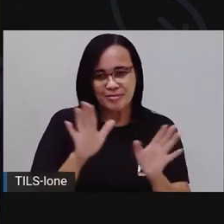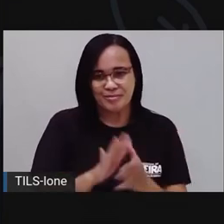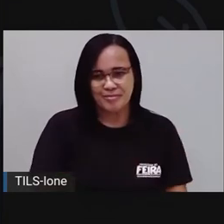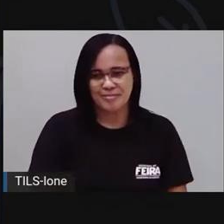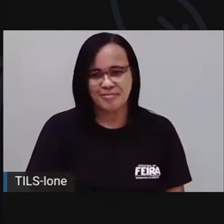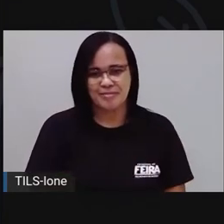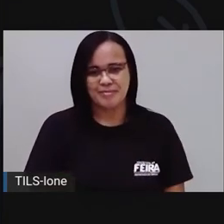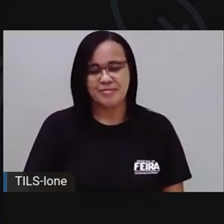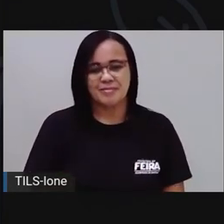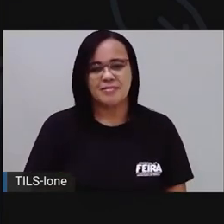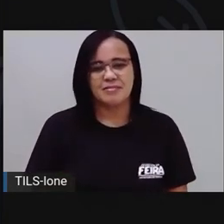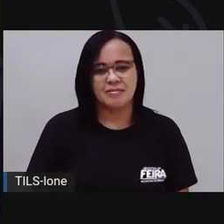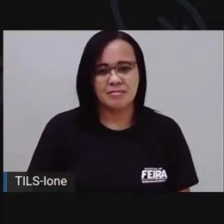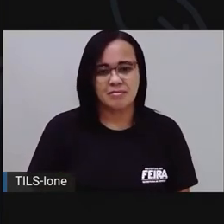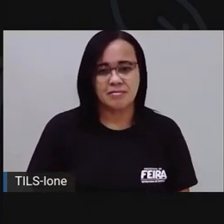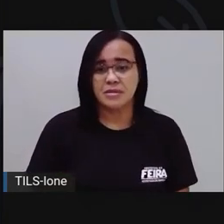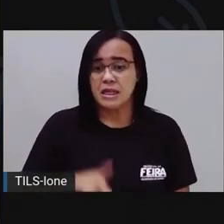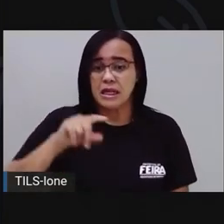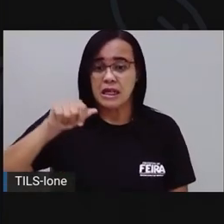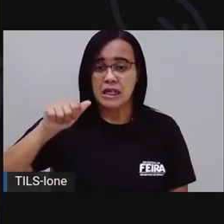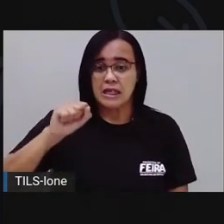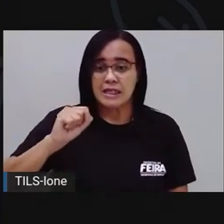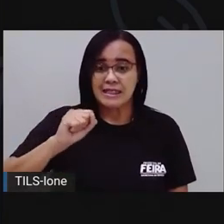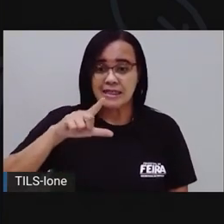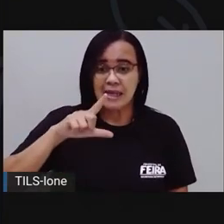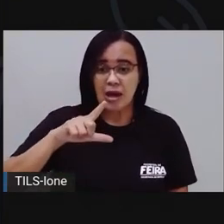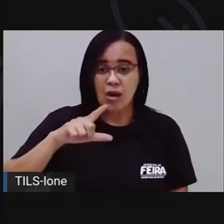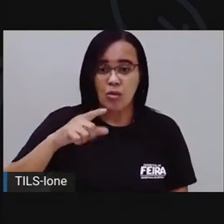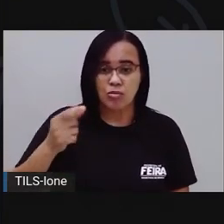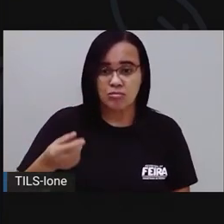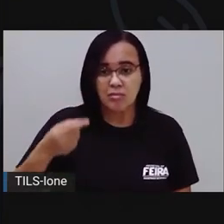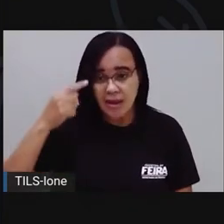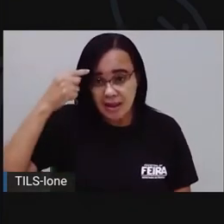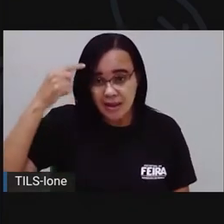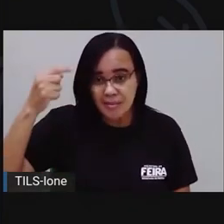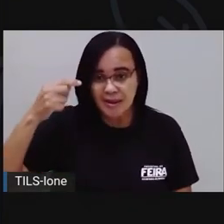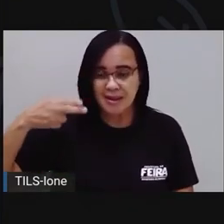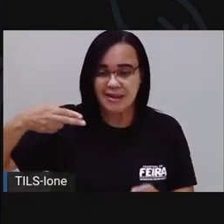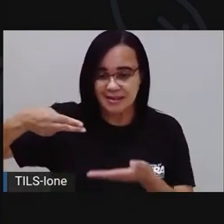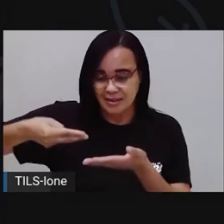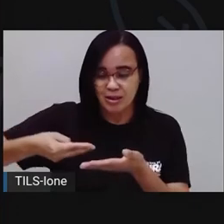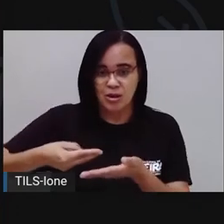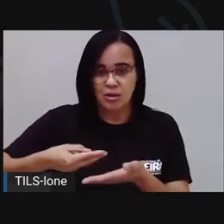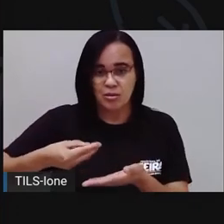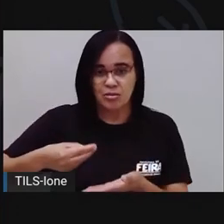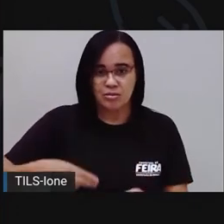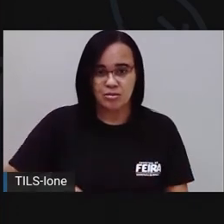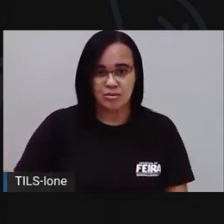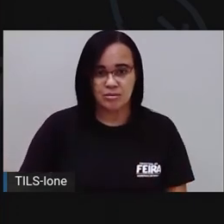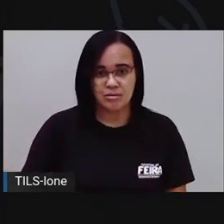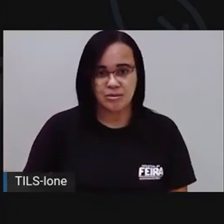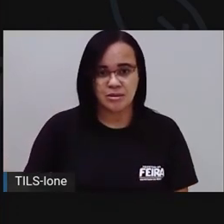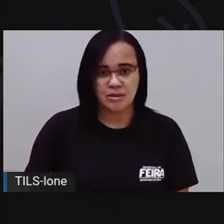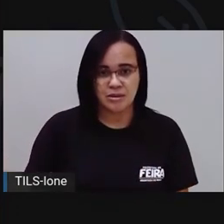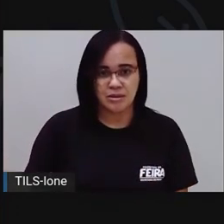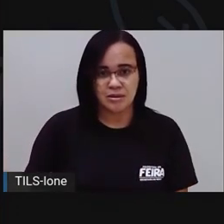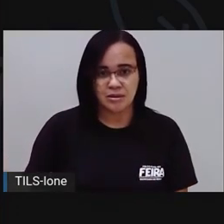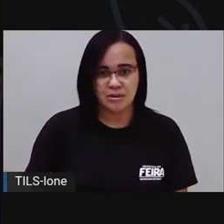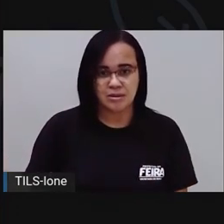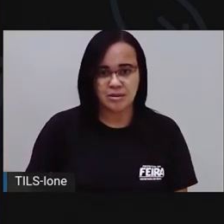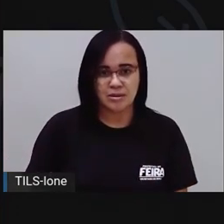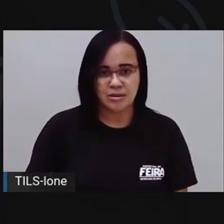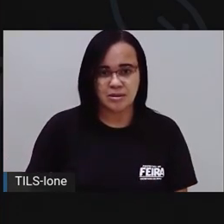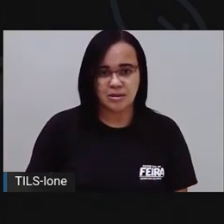Prontinho. Quanto de sal nós vamos usar? Quem lembra? Nós vamos usar uma xícara, né? De sal. Então, a gente coloca o